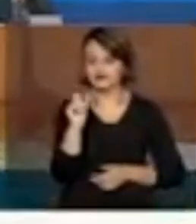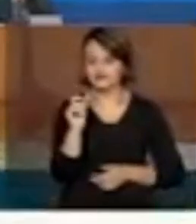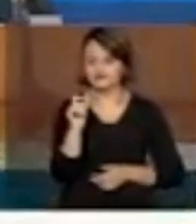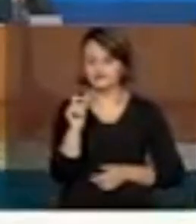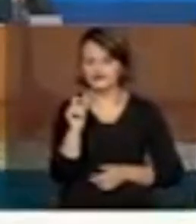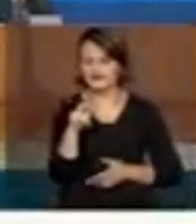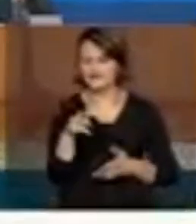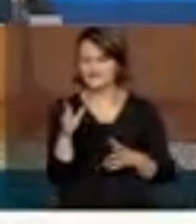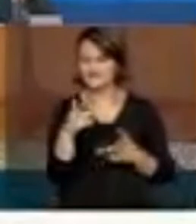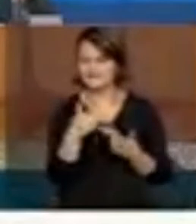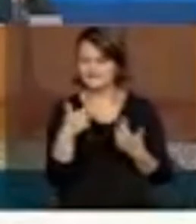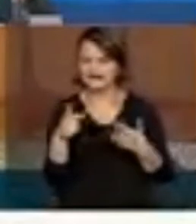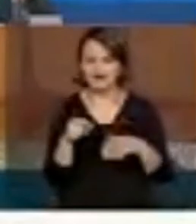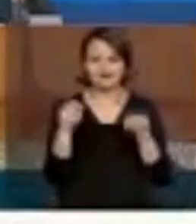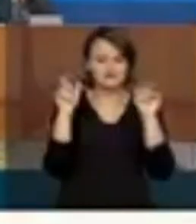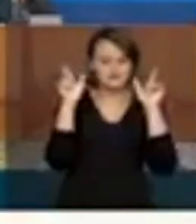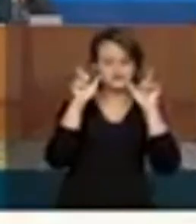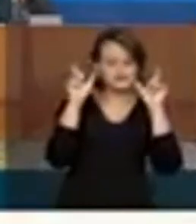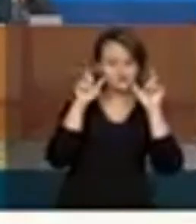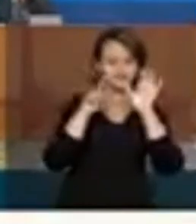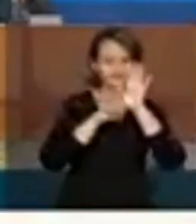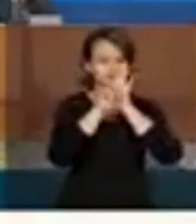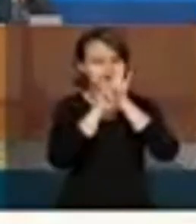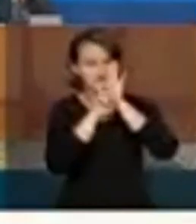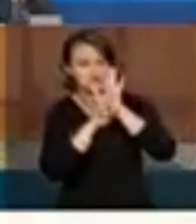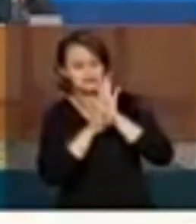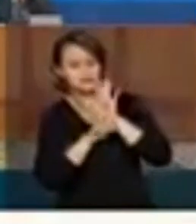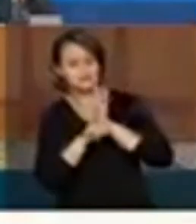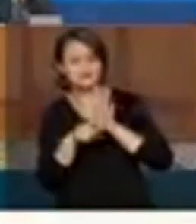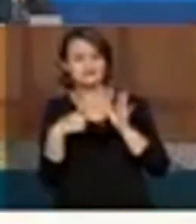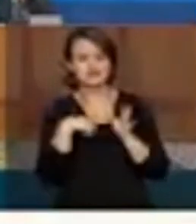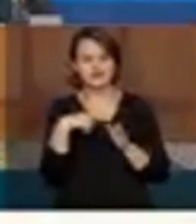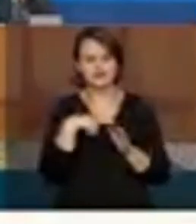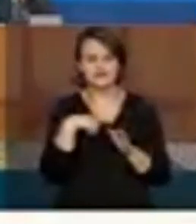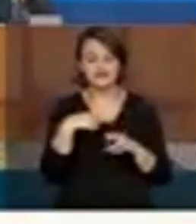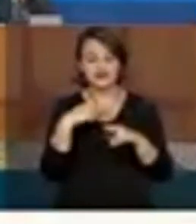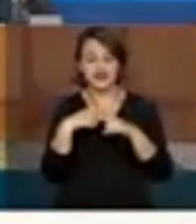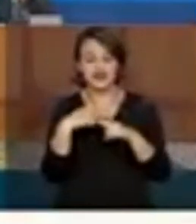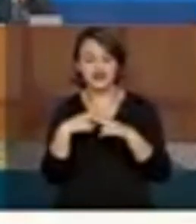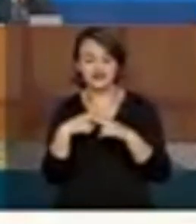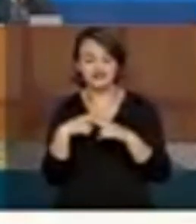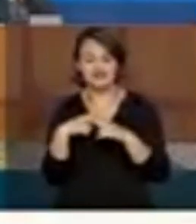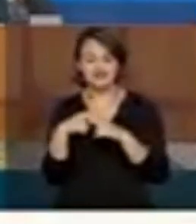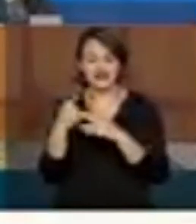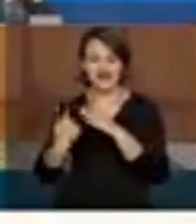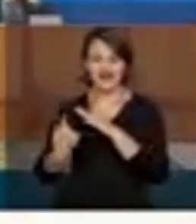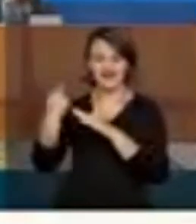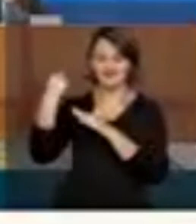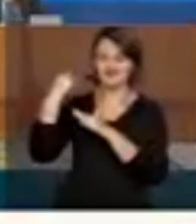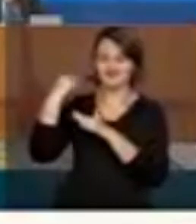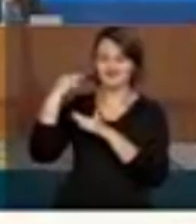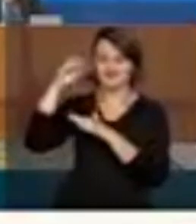conjunto de cuidados que foram colocados para esse calendário, aí felicito a equipe da Caixa que, com aprendizado ao longo do tempo,